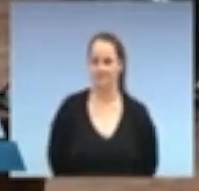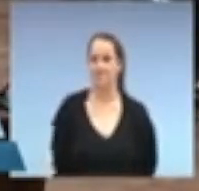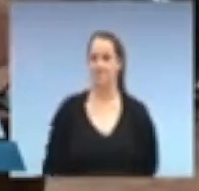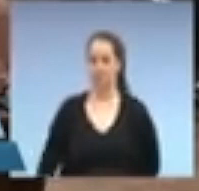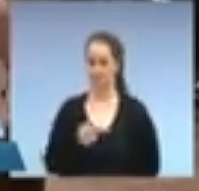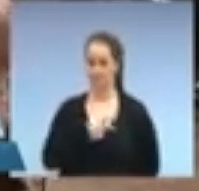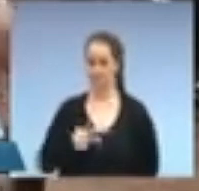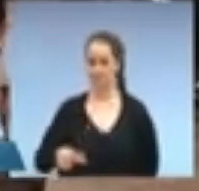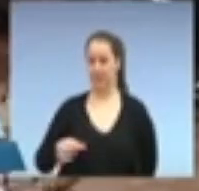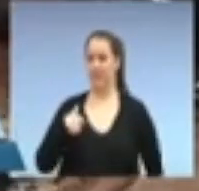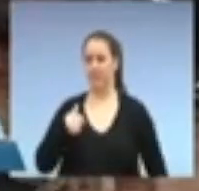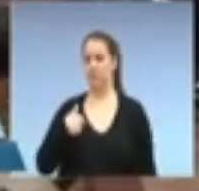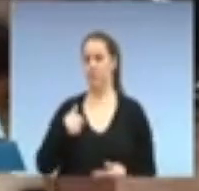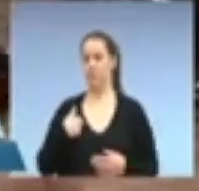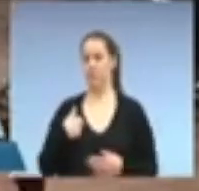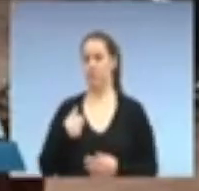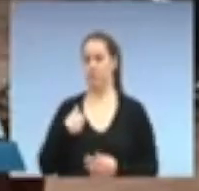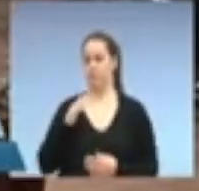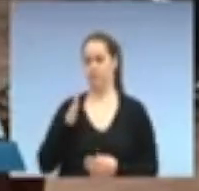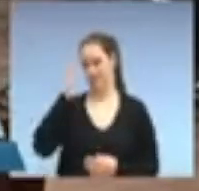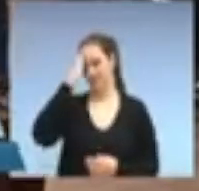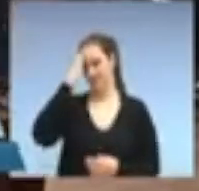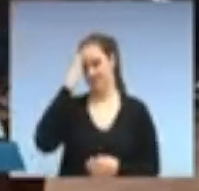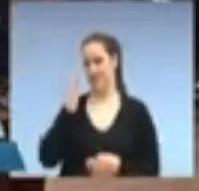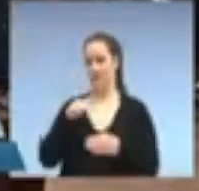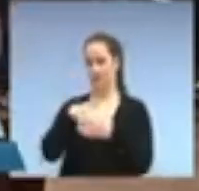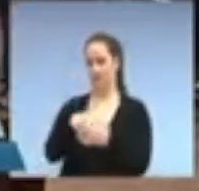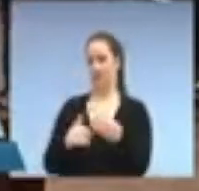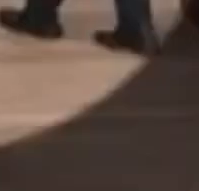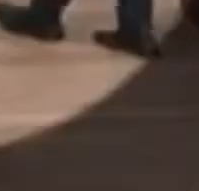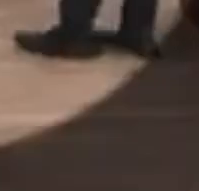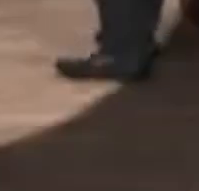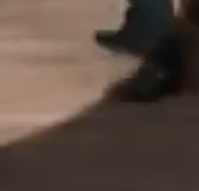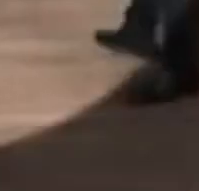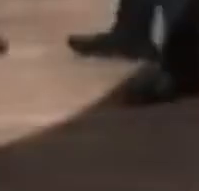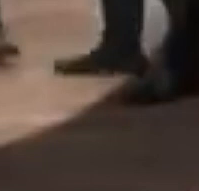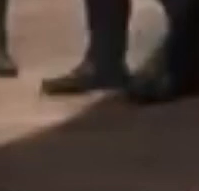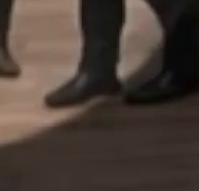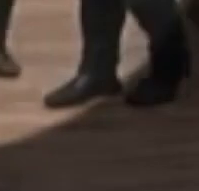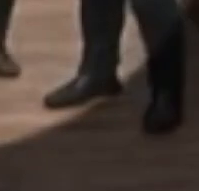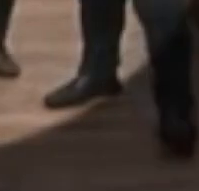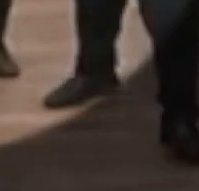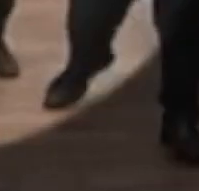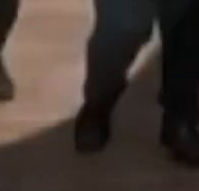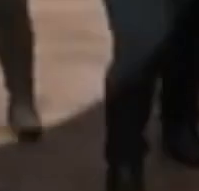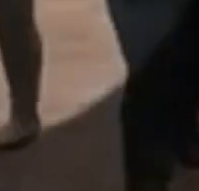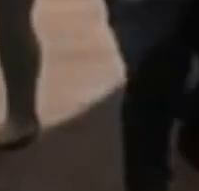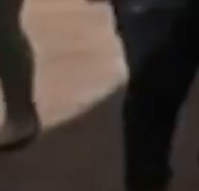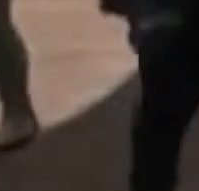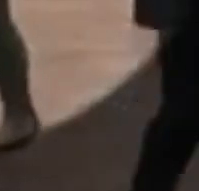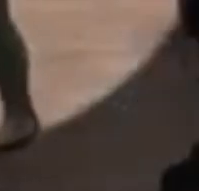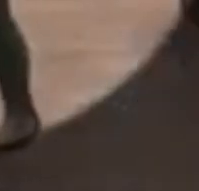porque aí você vai mudando a cara, esse espaço se democratiza, e a gente vai ganhando um grau de